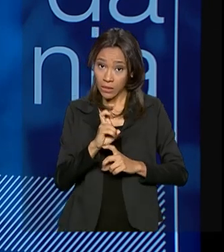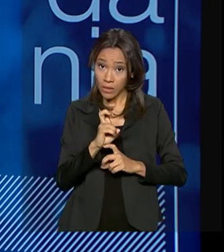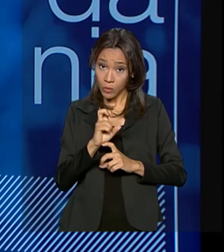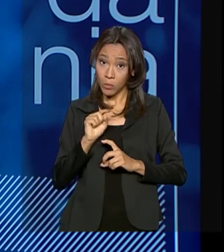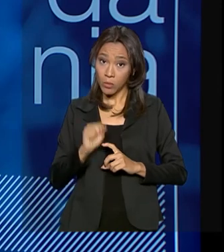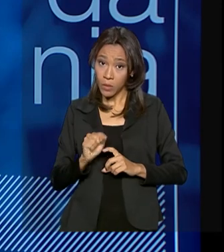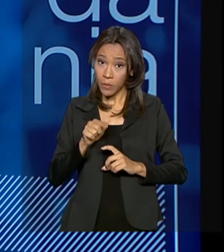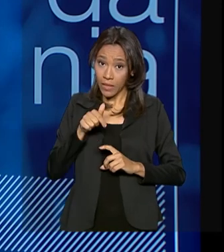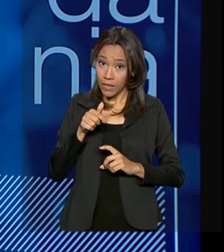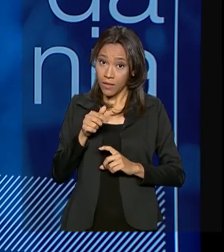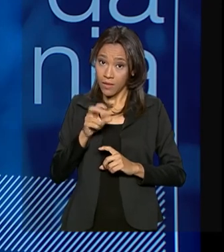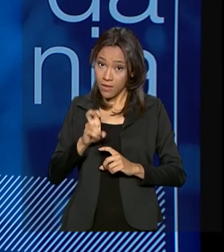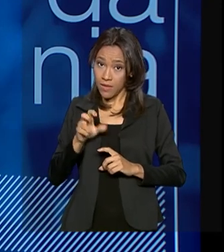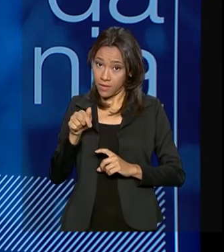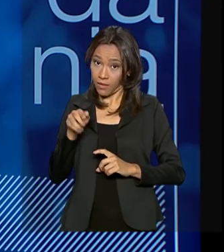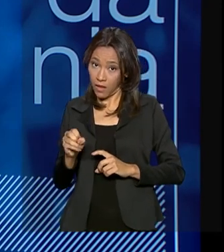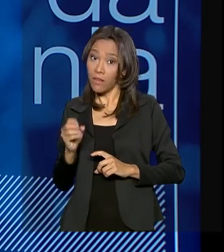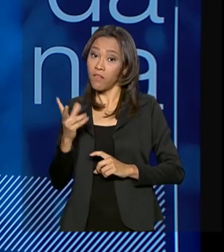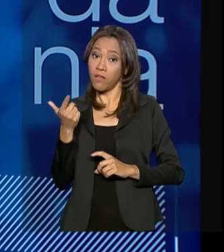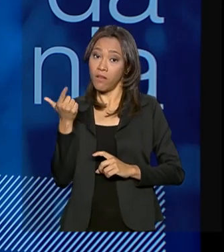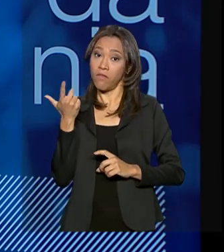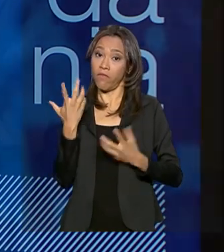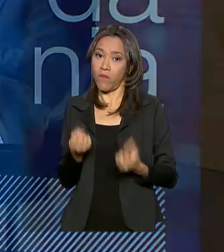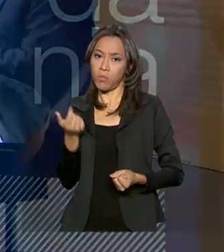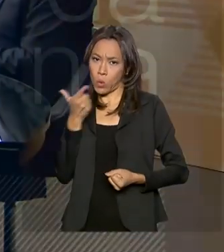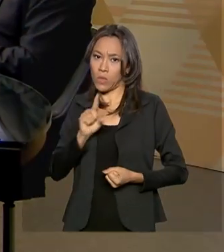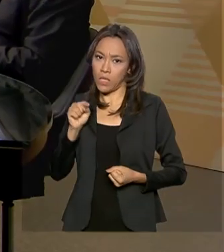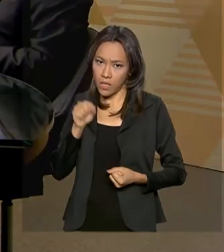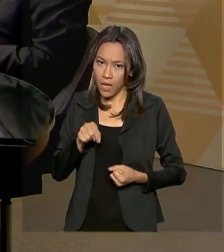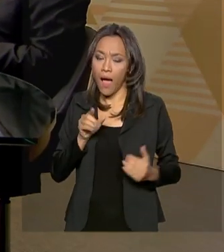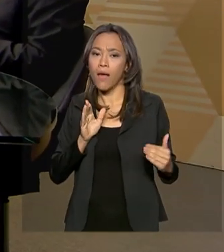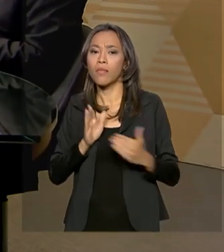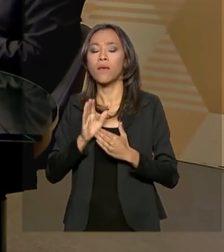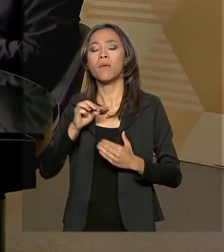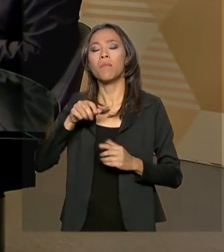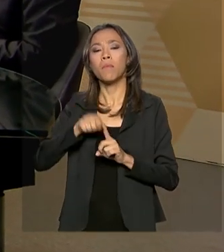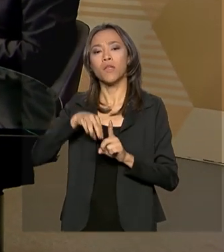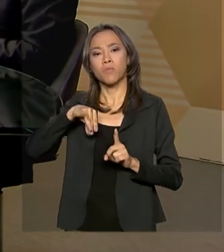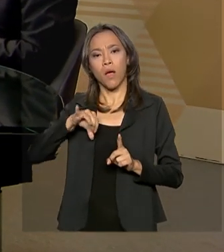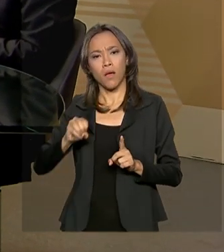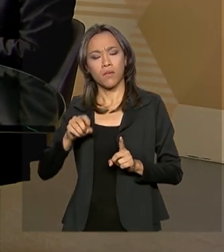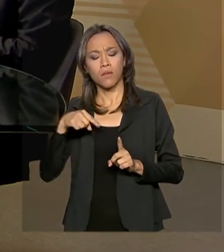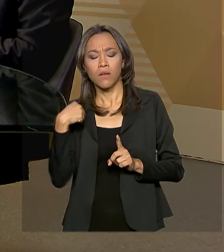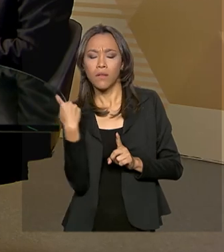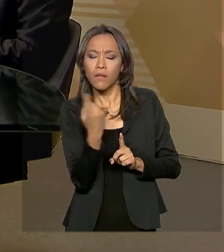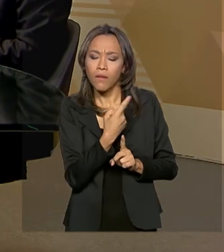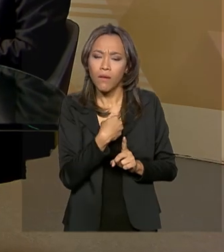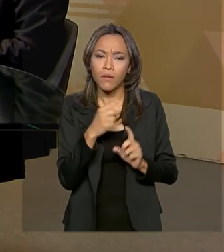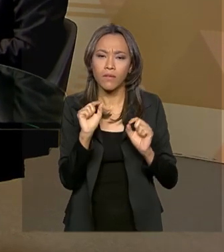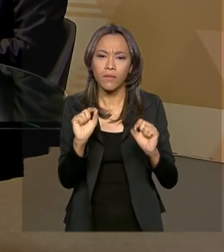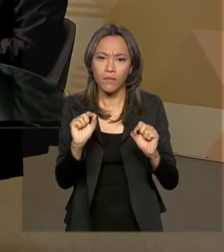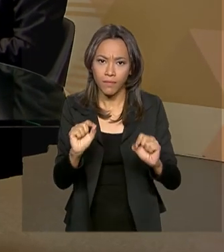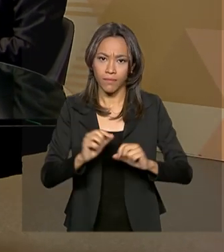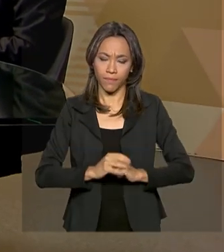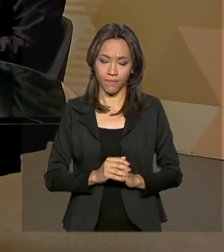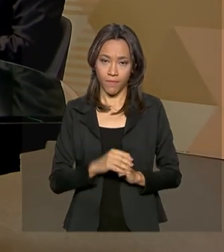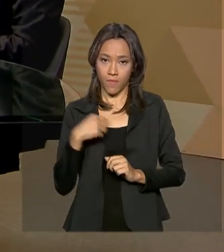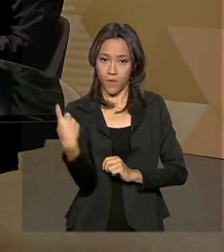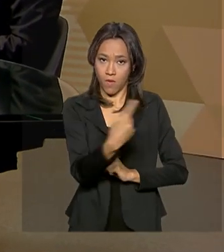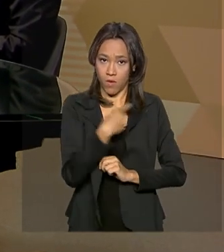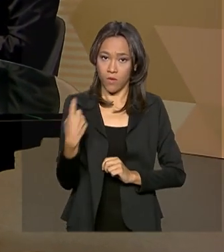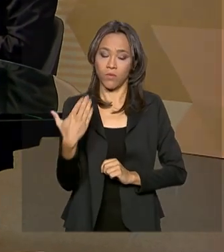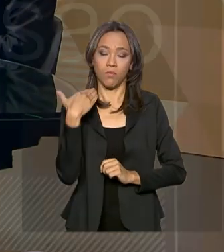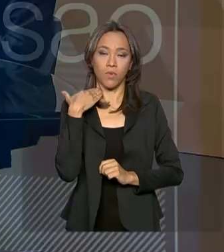e chegaremos aos 5.570 até março do ano que vem, mas qual que é a nossa grande vantagem? Nós estamos